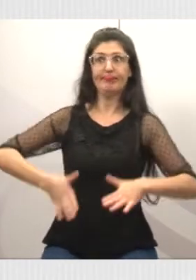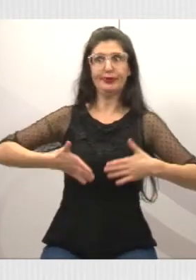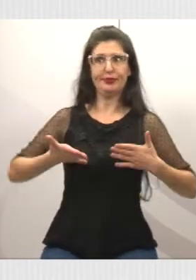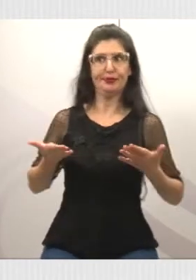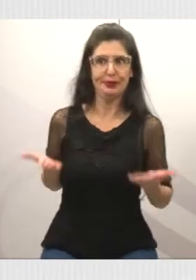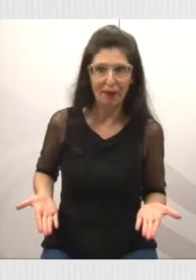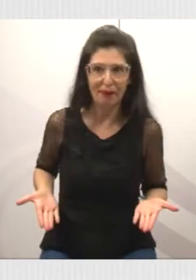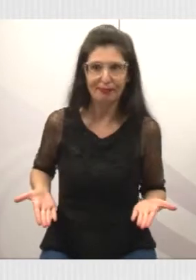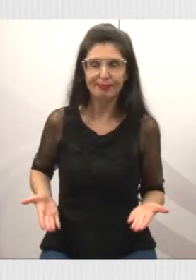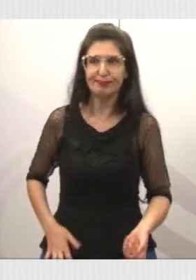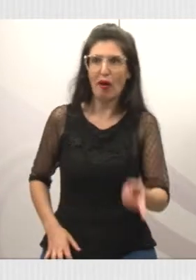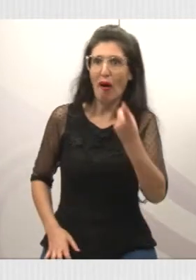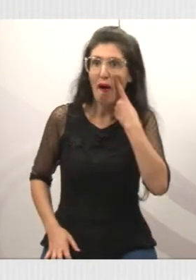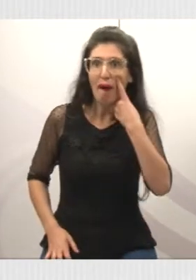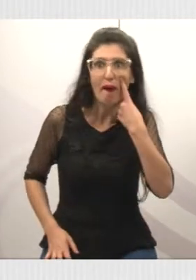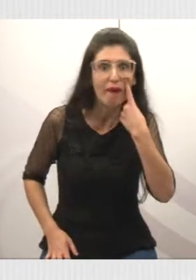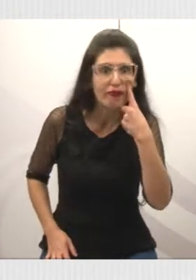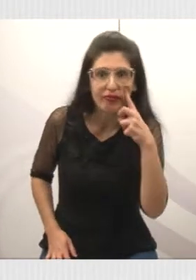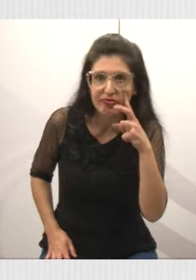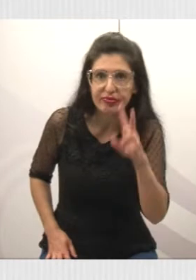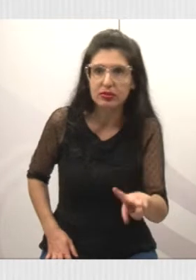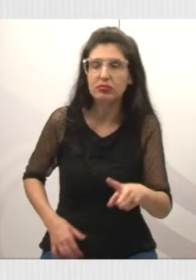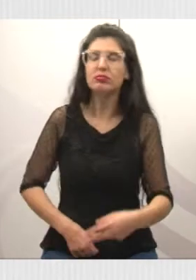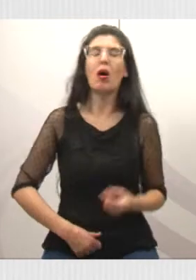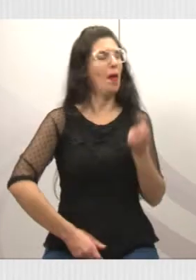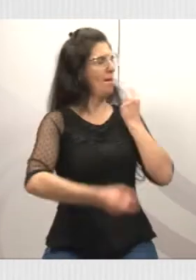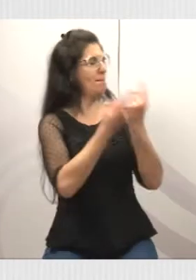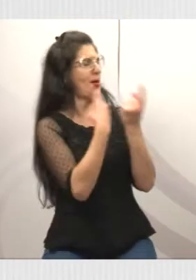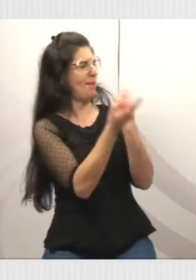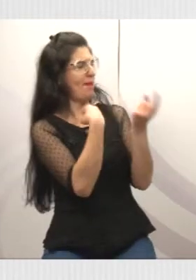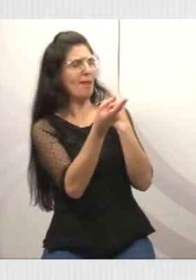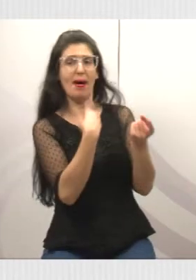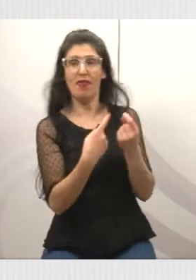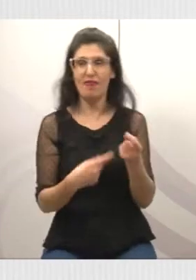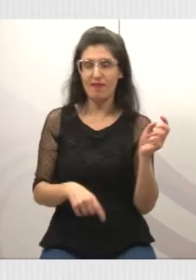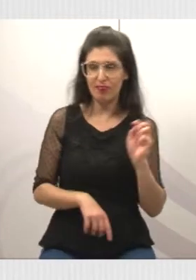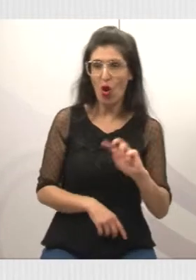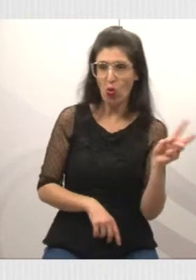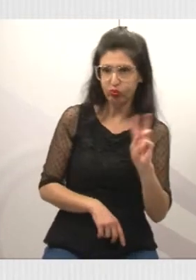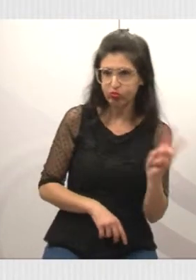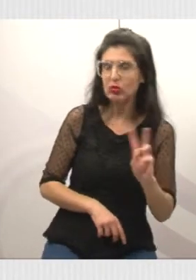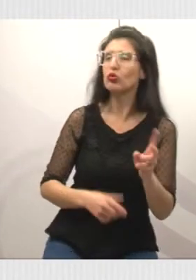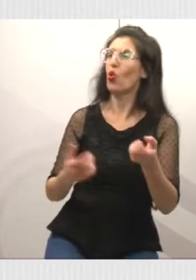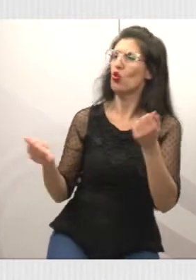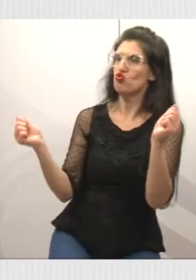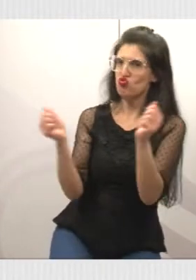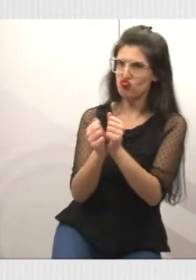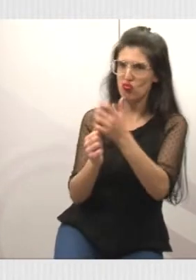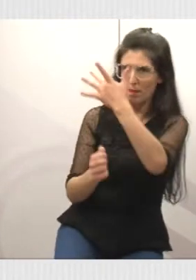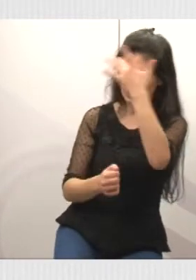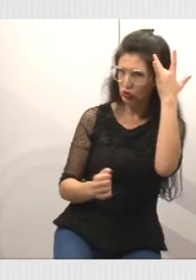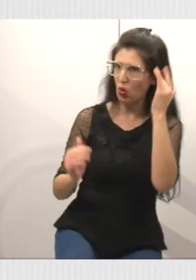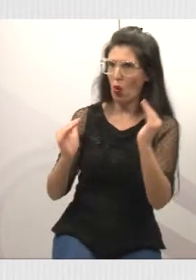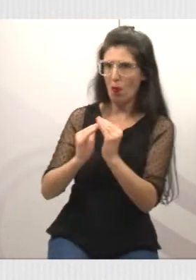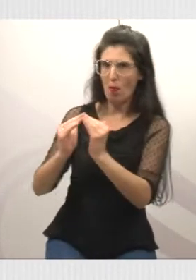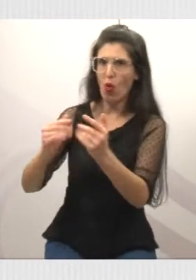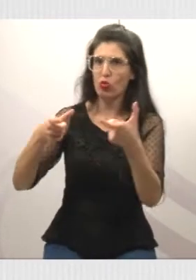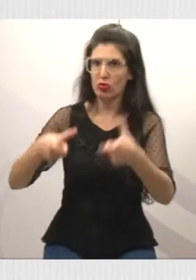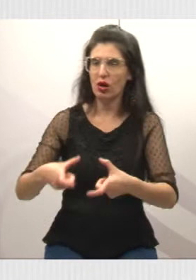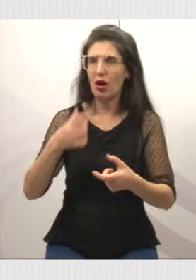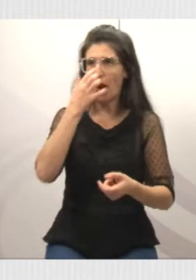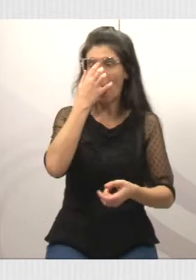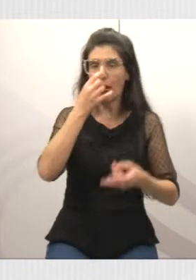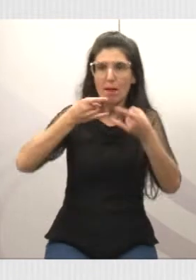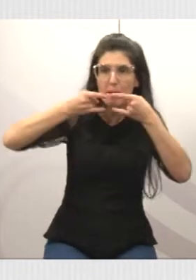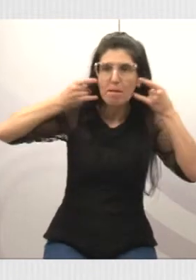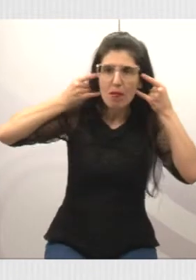Estive lá, bastante moradores, gente conversando, e cada um com as suas máscaras, guardando aí o distanciamento